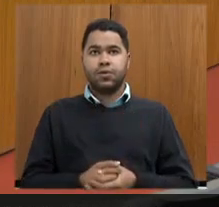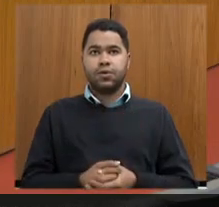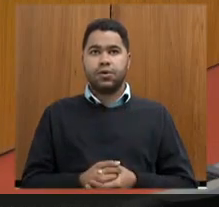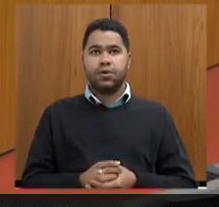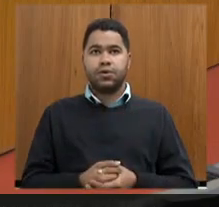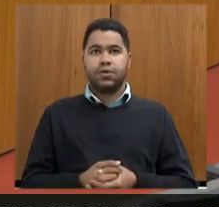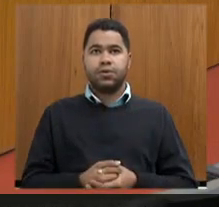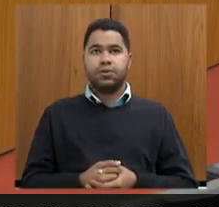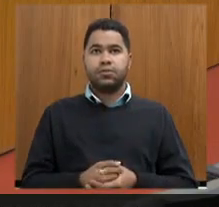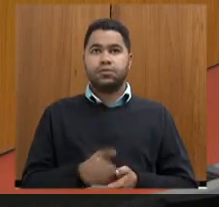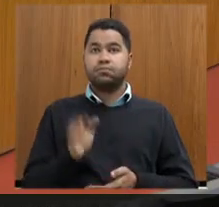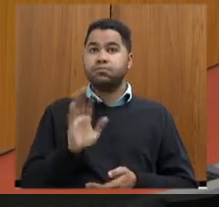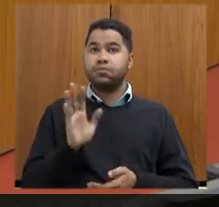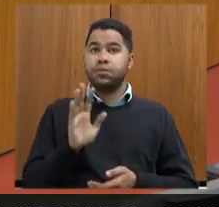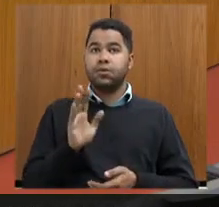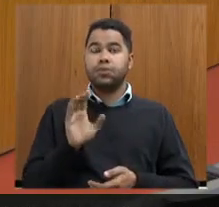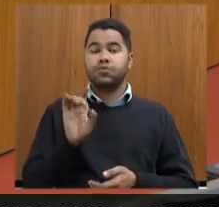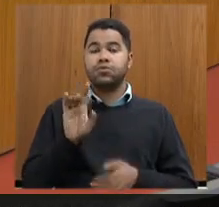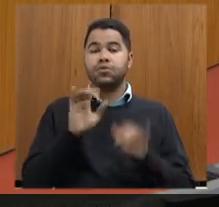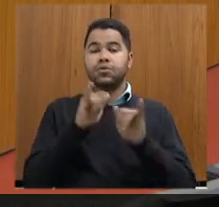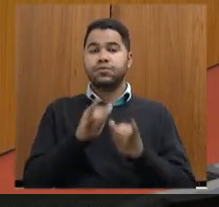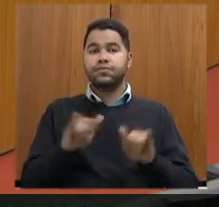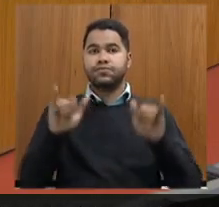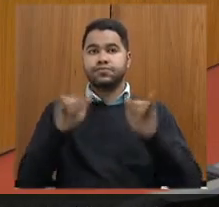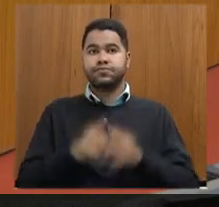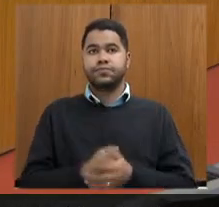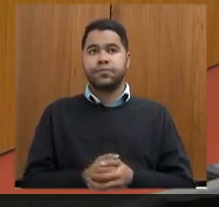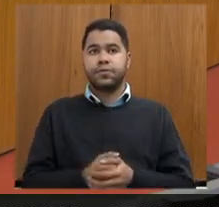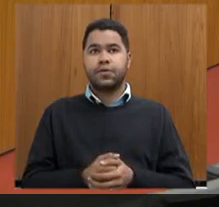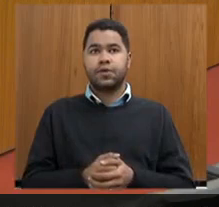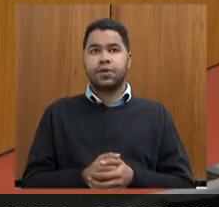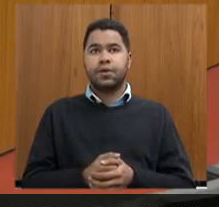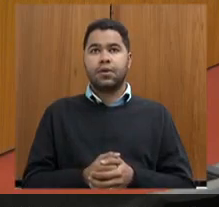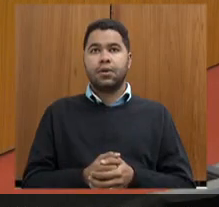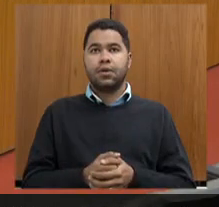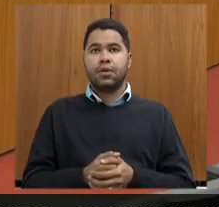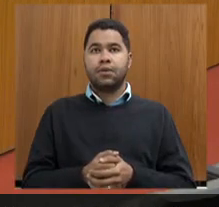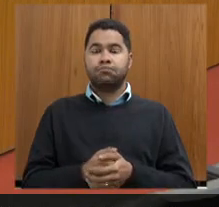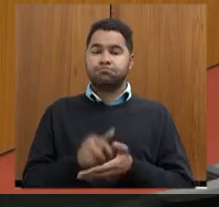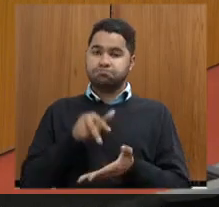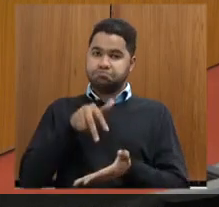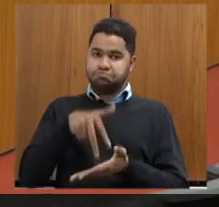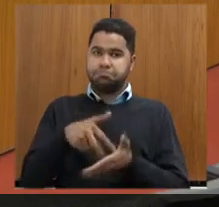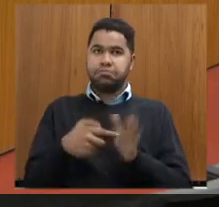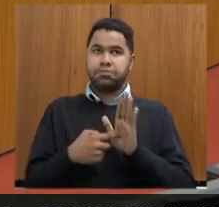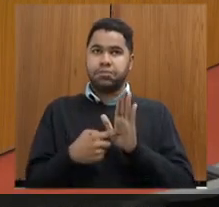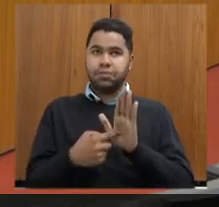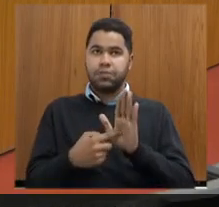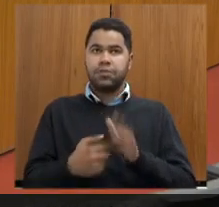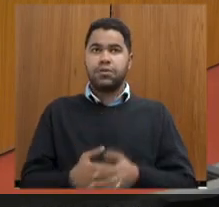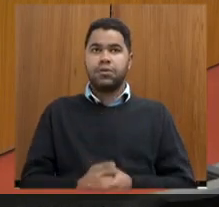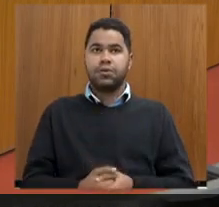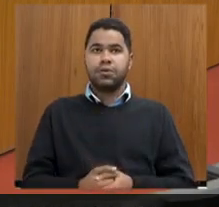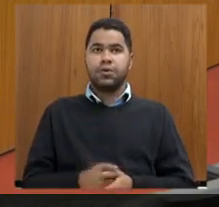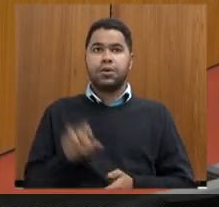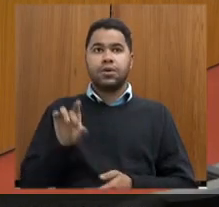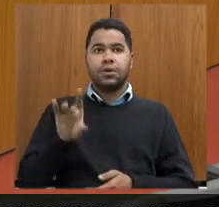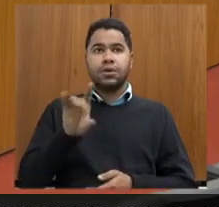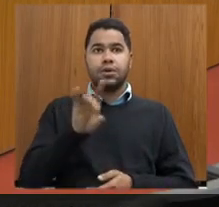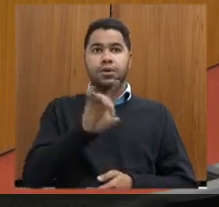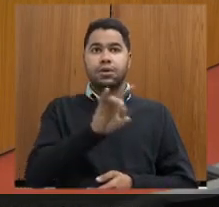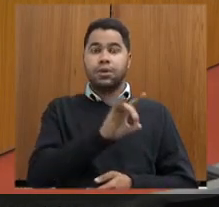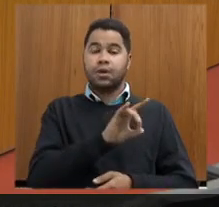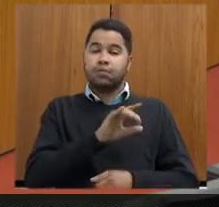presidente só para dizer que a gente coloca as posições da gente e cada um é que